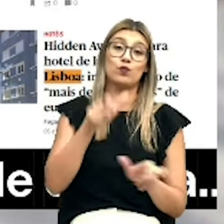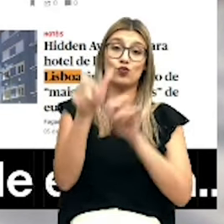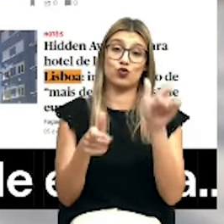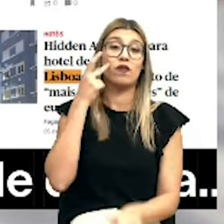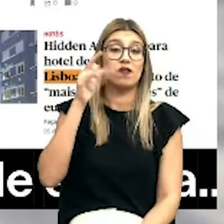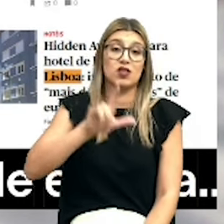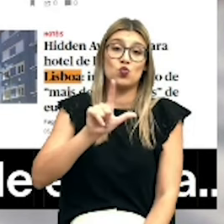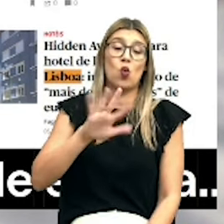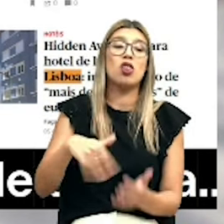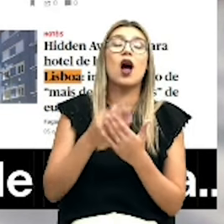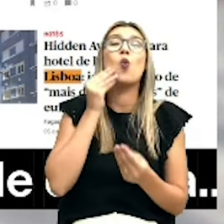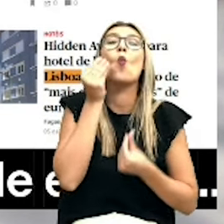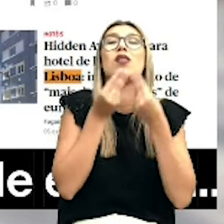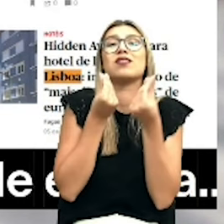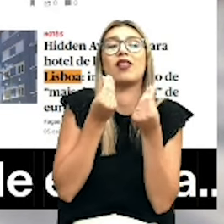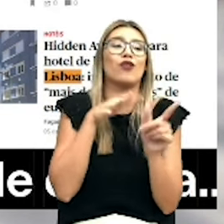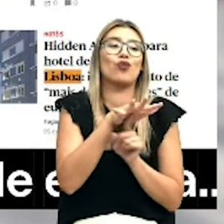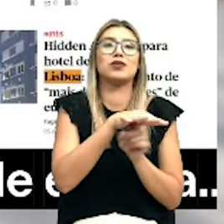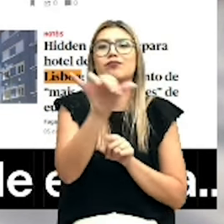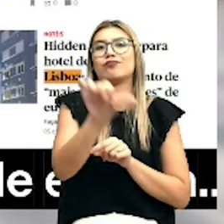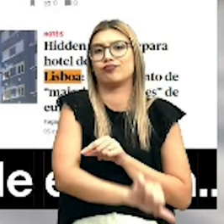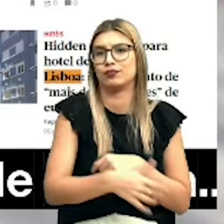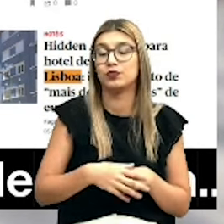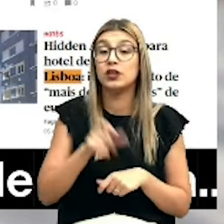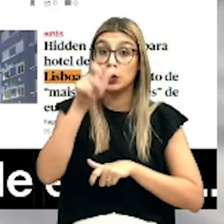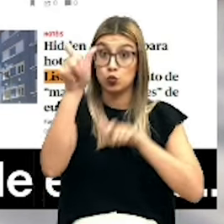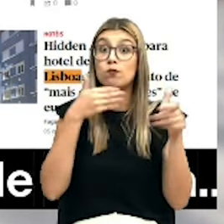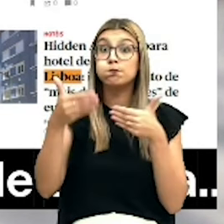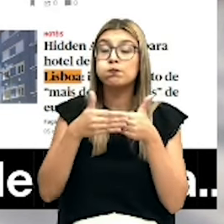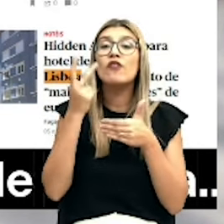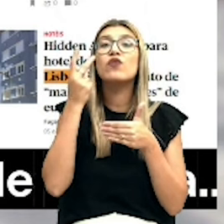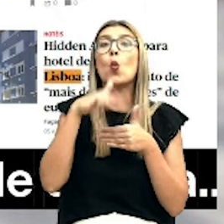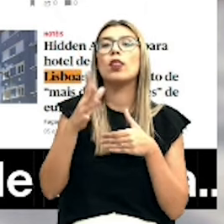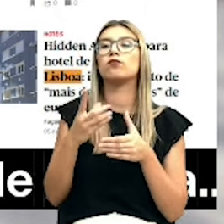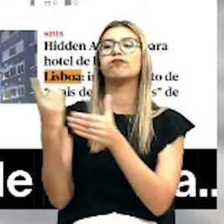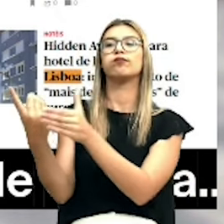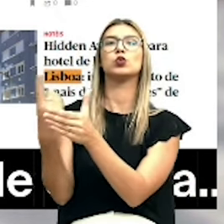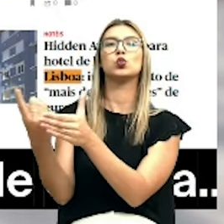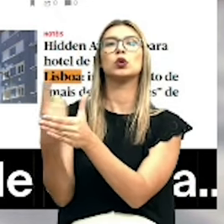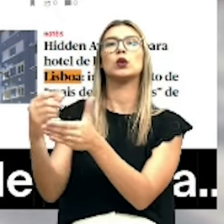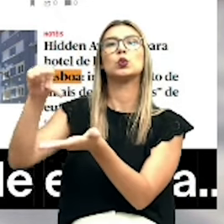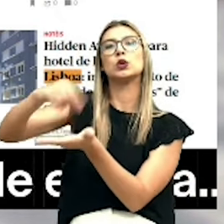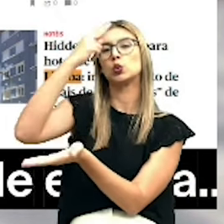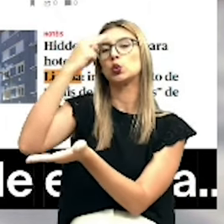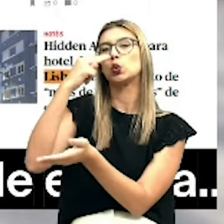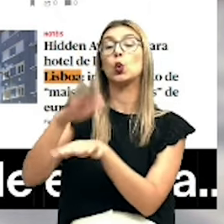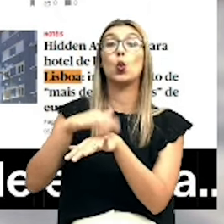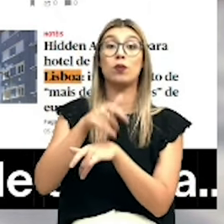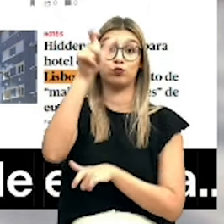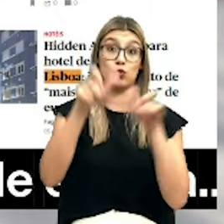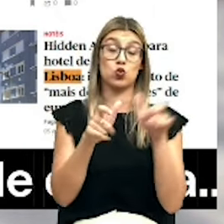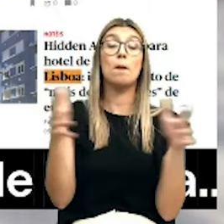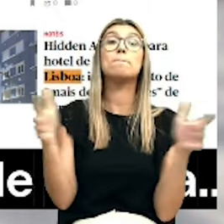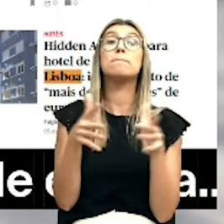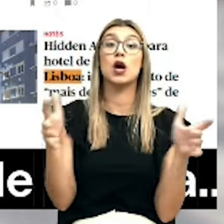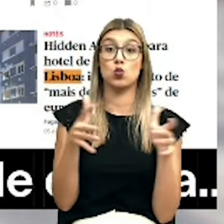muitos munícipes que são afetados. Temos a população idosa a viver isolada na cidade, no centro histórico, devido a grande parte da população que aí